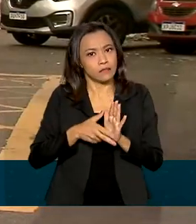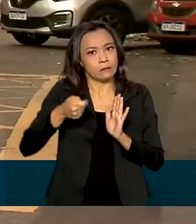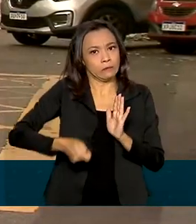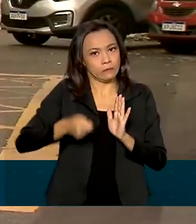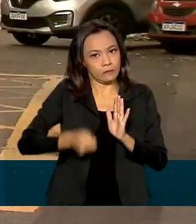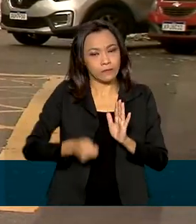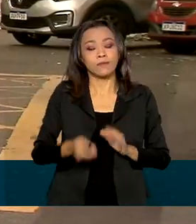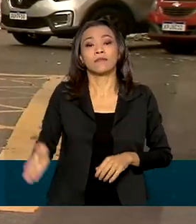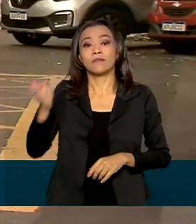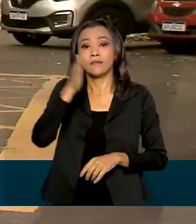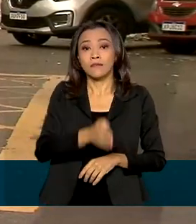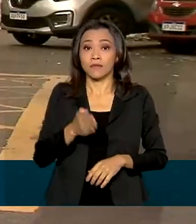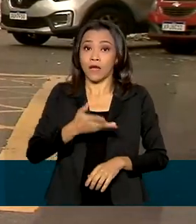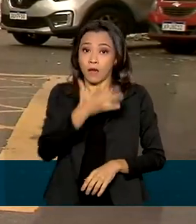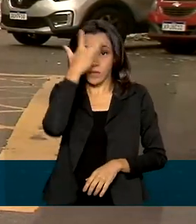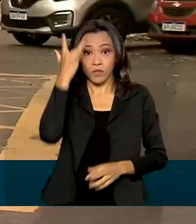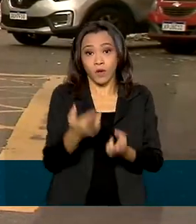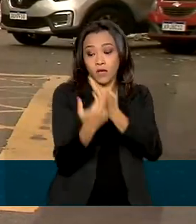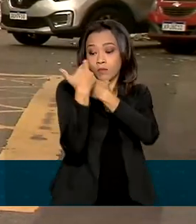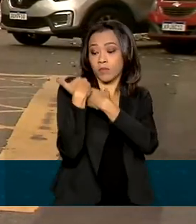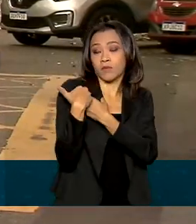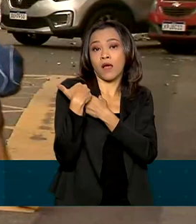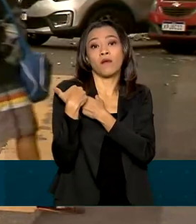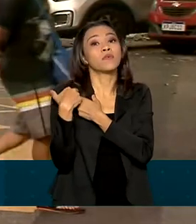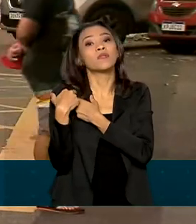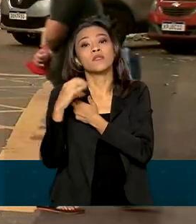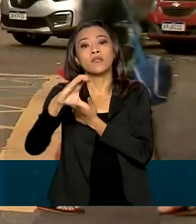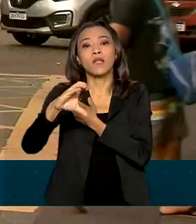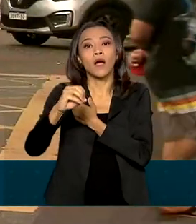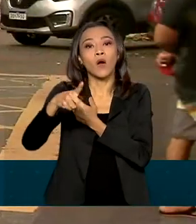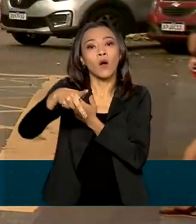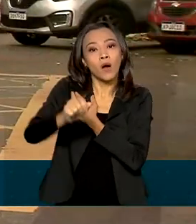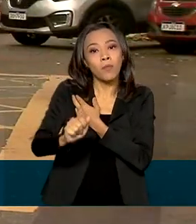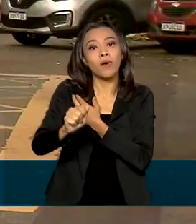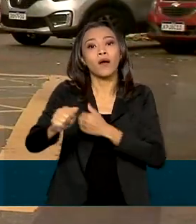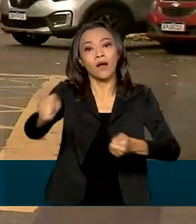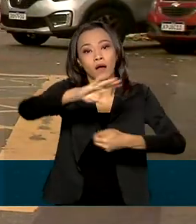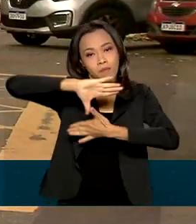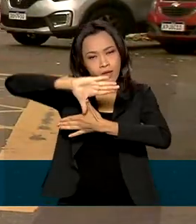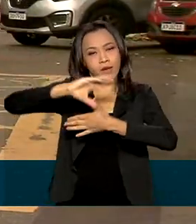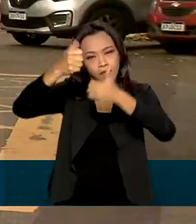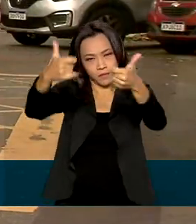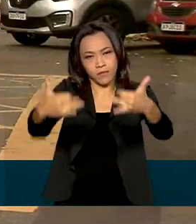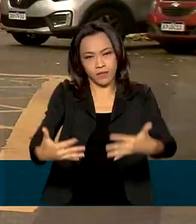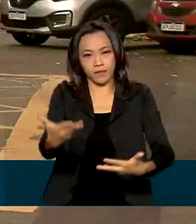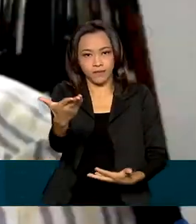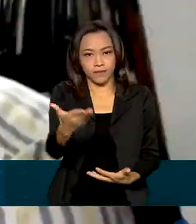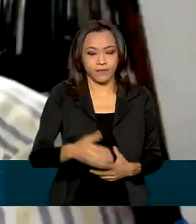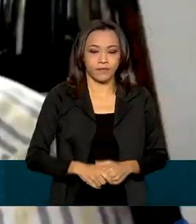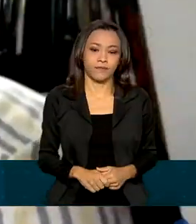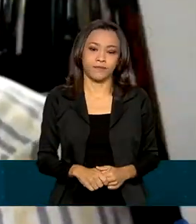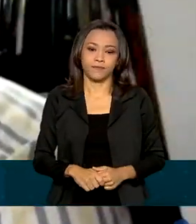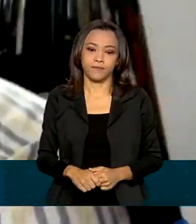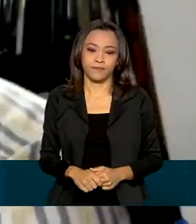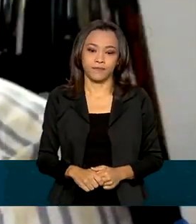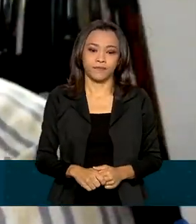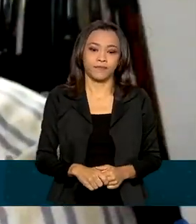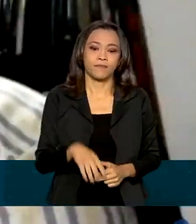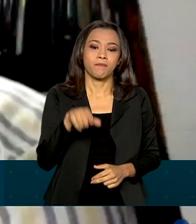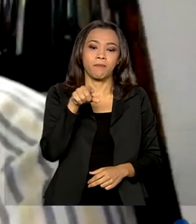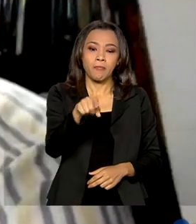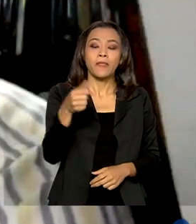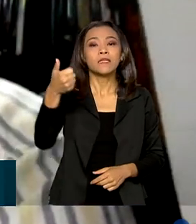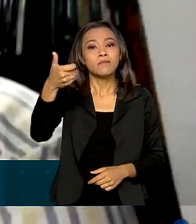coordenador operacional da Copa América, André Pedrinelli, também falou sobre o assunto. Vamos ouvir. Ele é uma